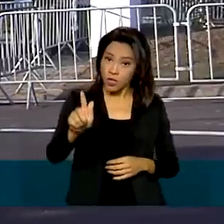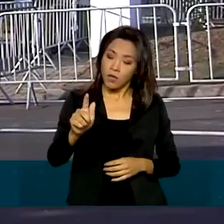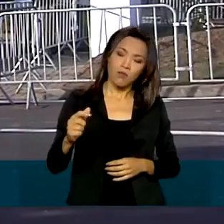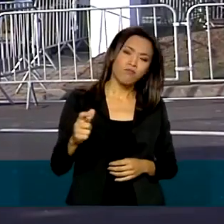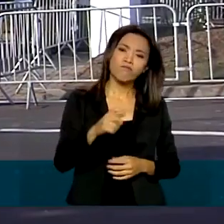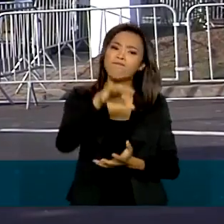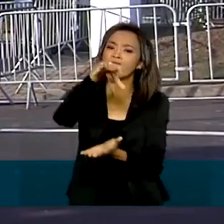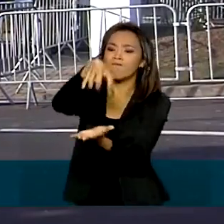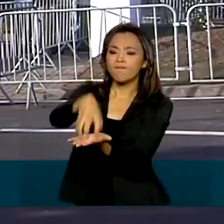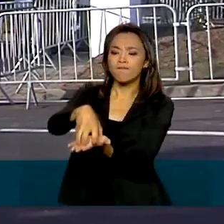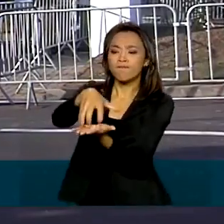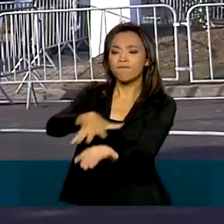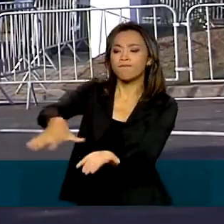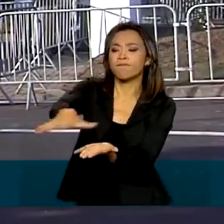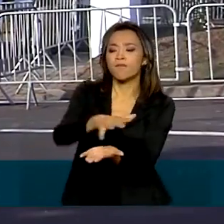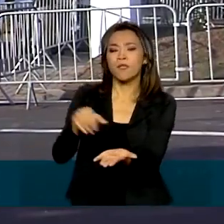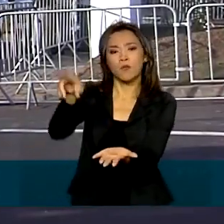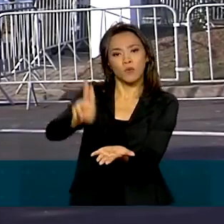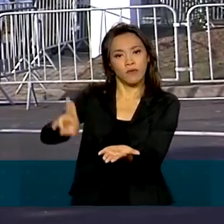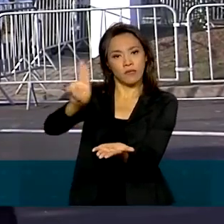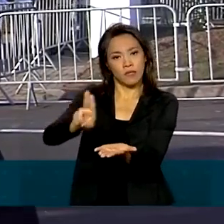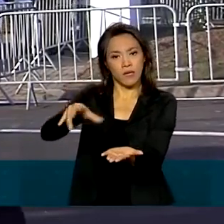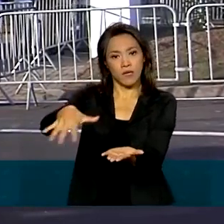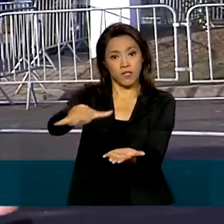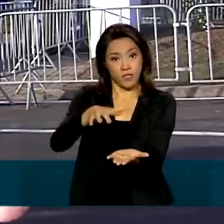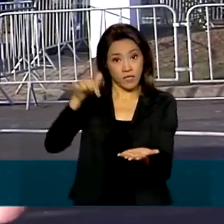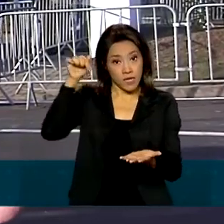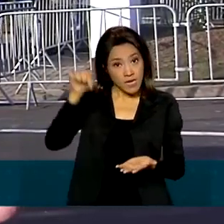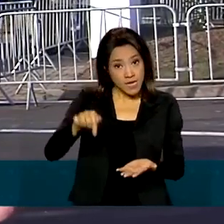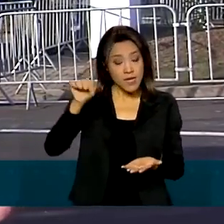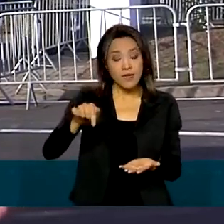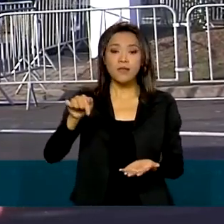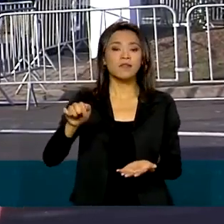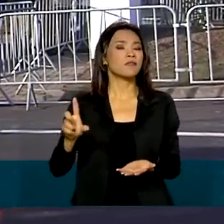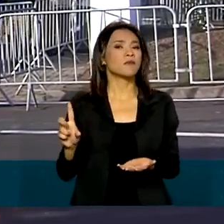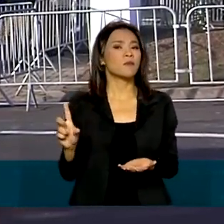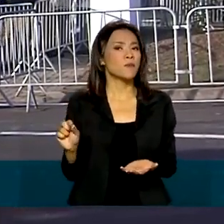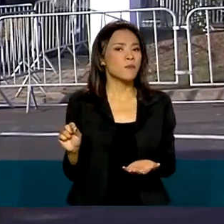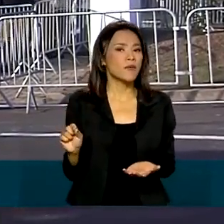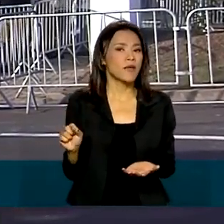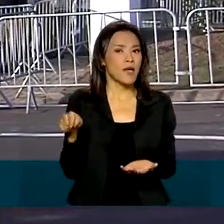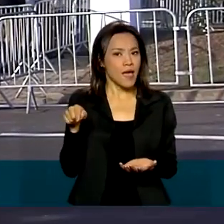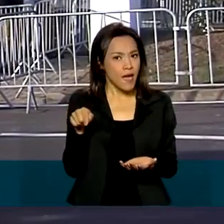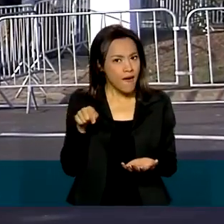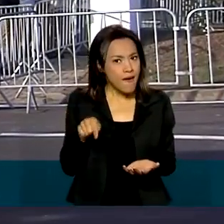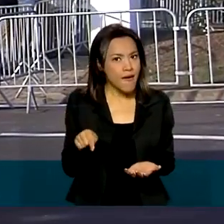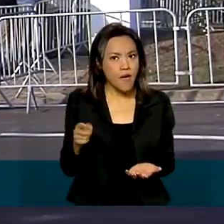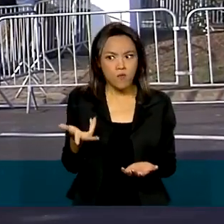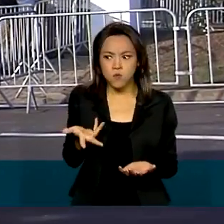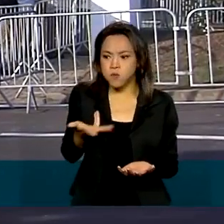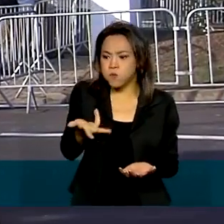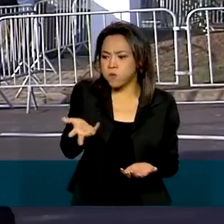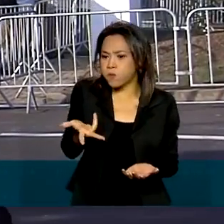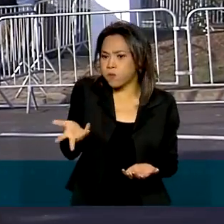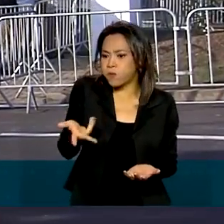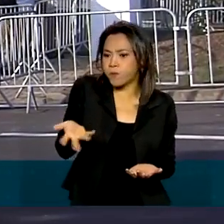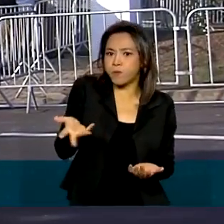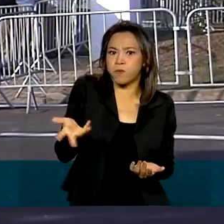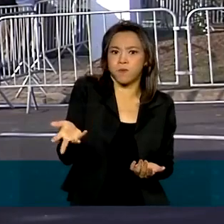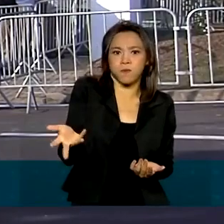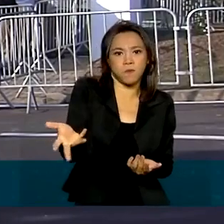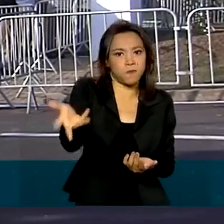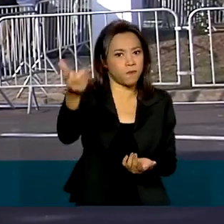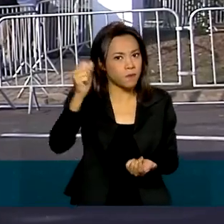Universitário Facens. Esse tipo de conexão é de altíssima velocidade, e essa